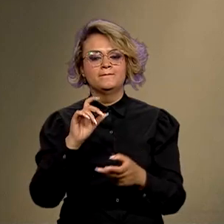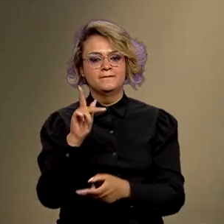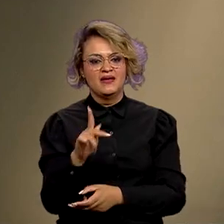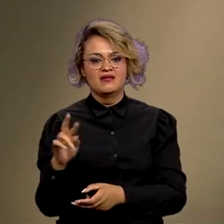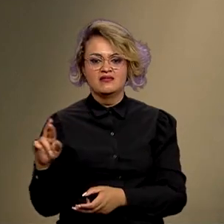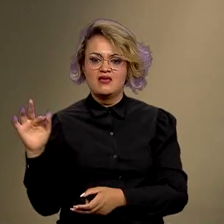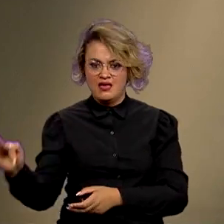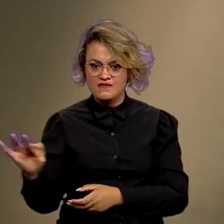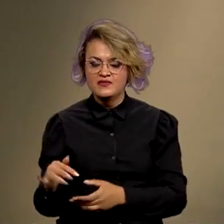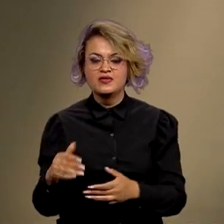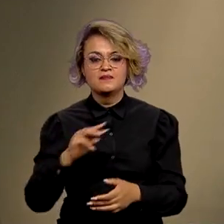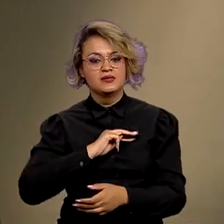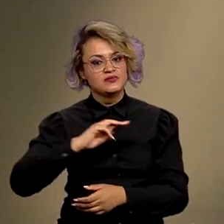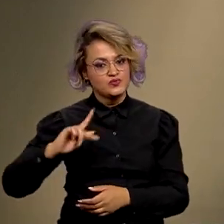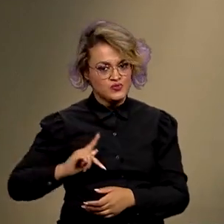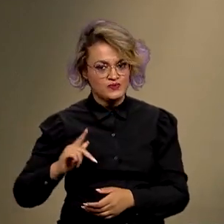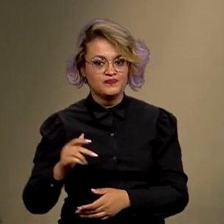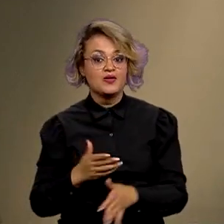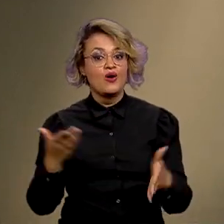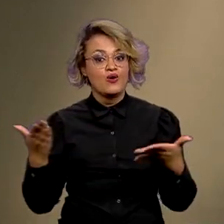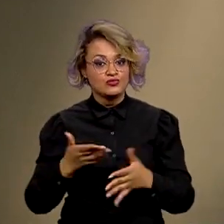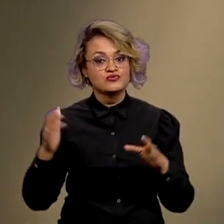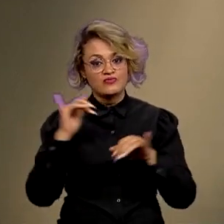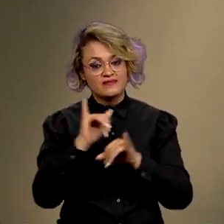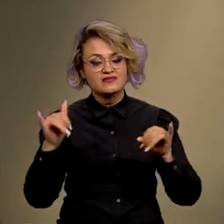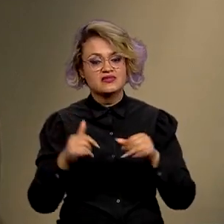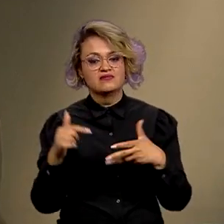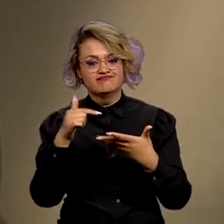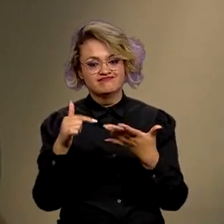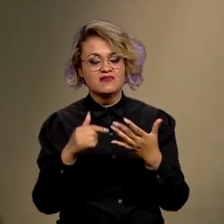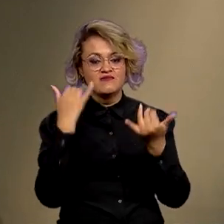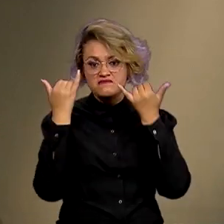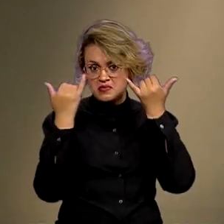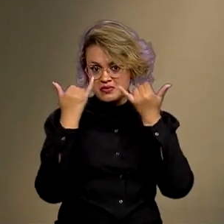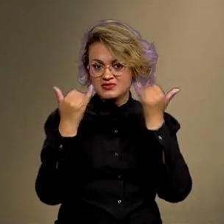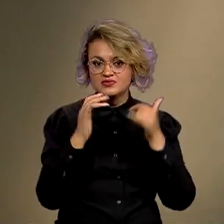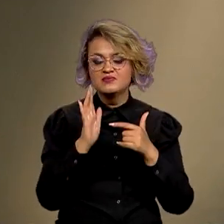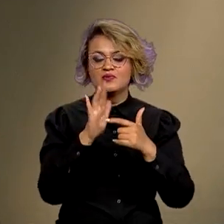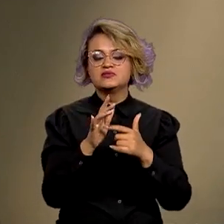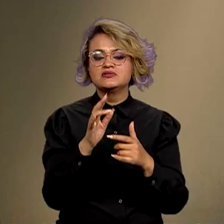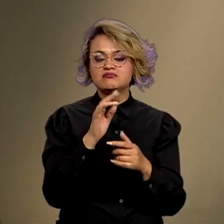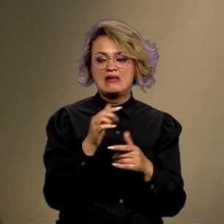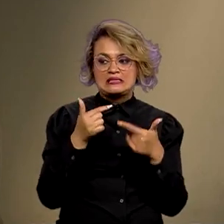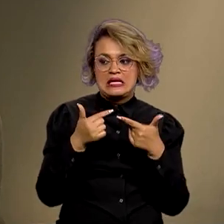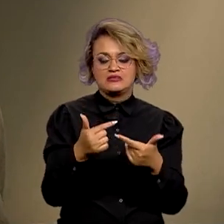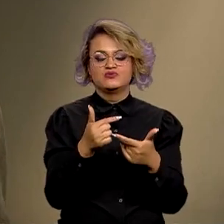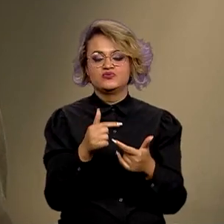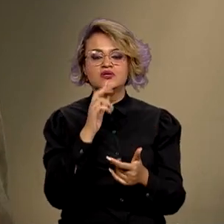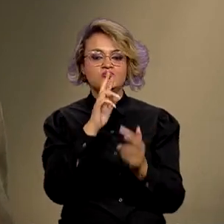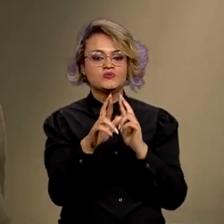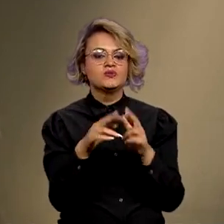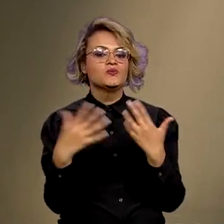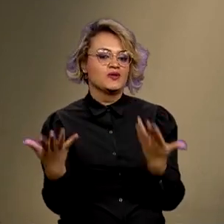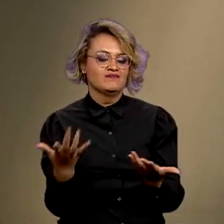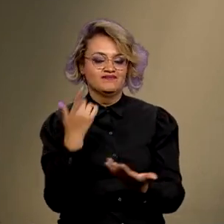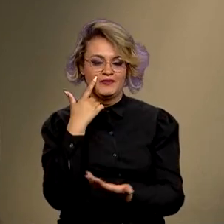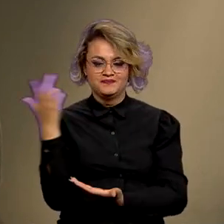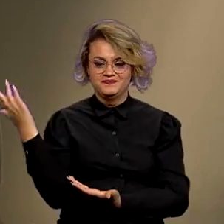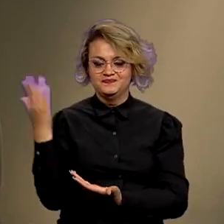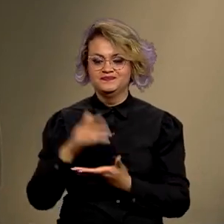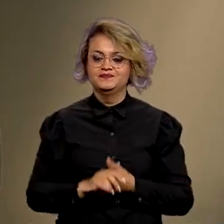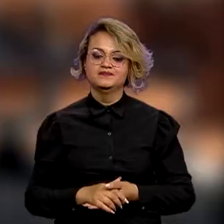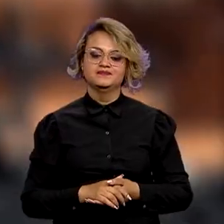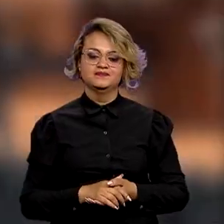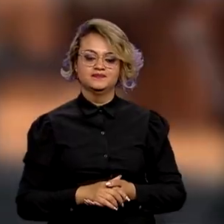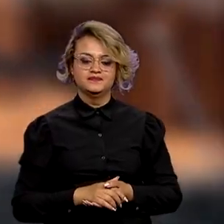Federal e Ministério Público. Hoje foram apresentados dados que mostram o resultado dessas ações. Confira aí na reportagem.